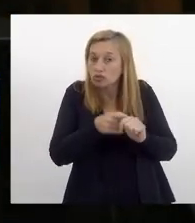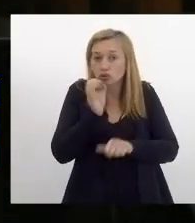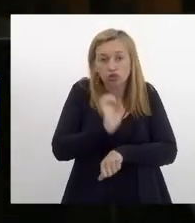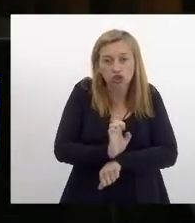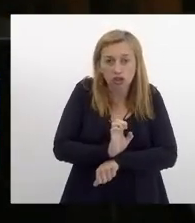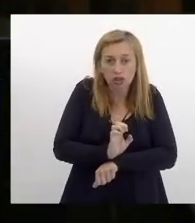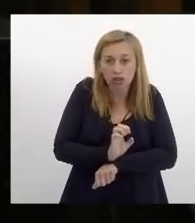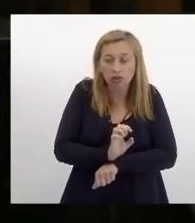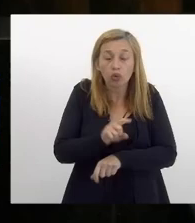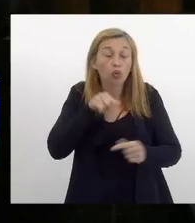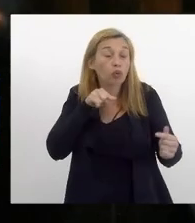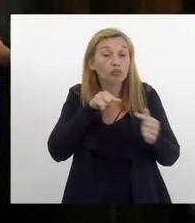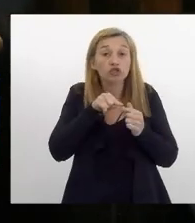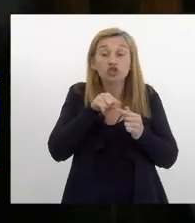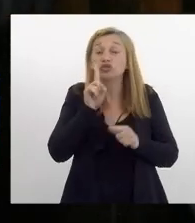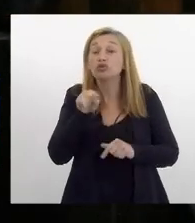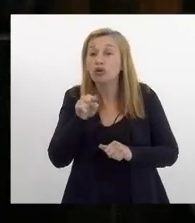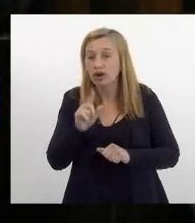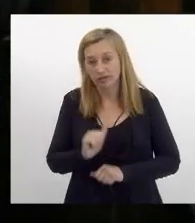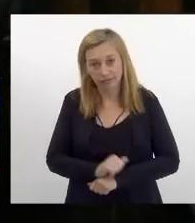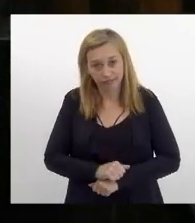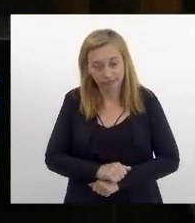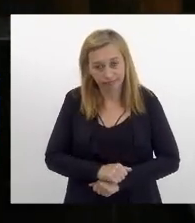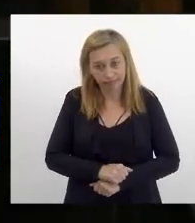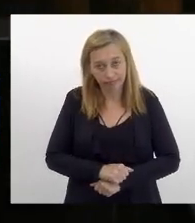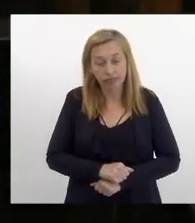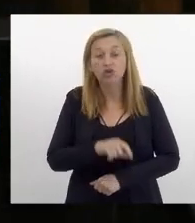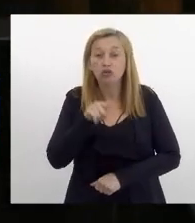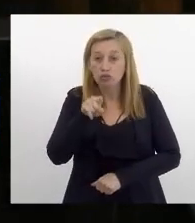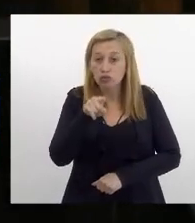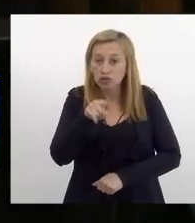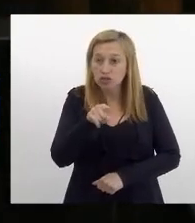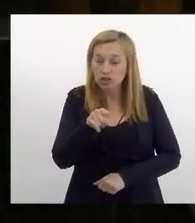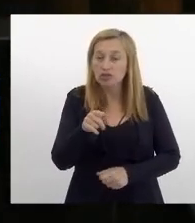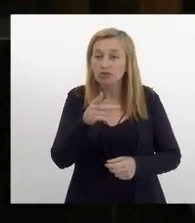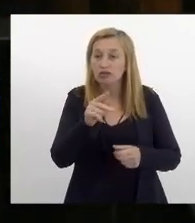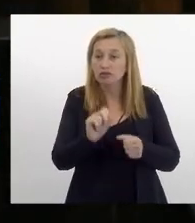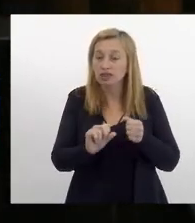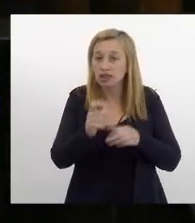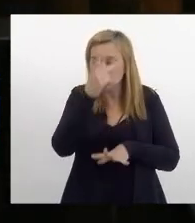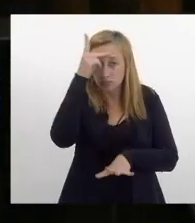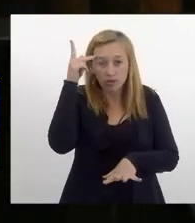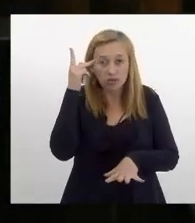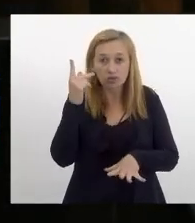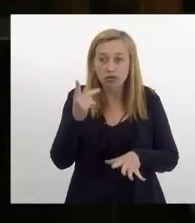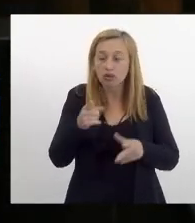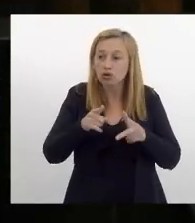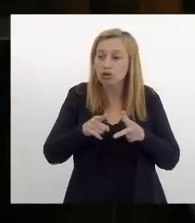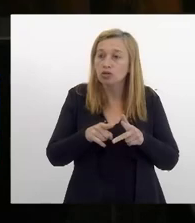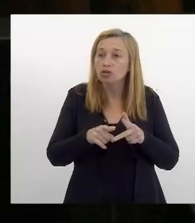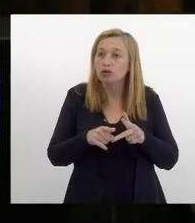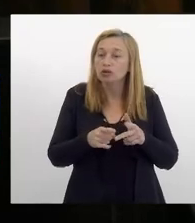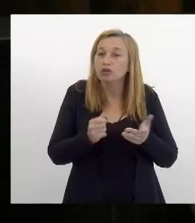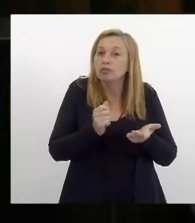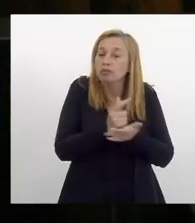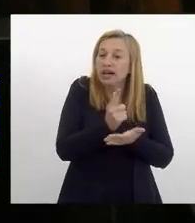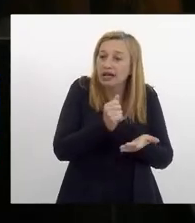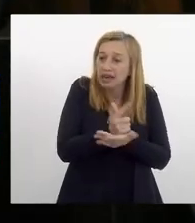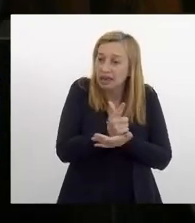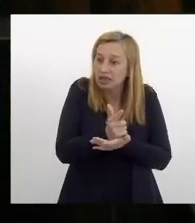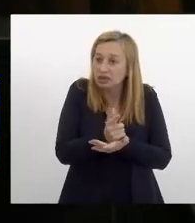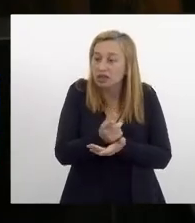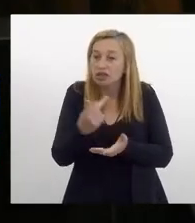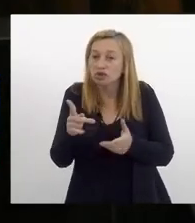o objetivo é esse é você fazer com que as pessoas regularizem as suas situações